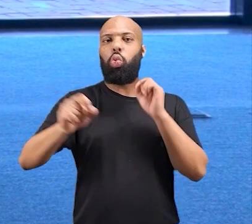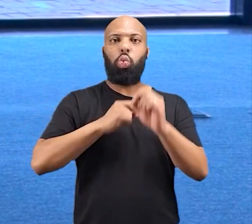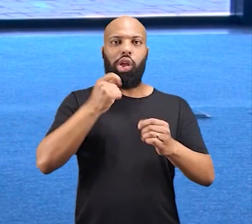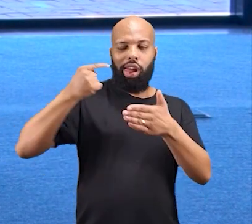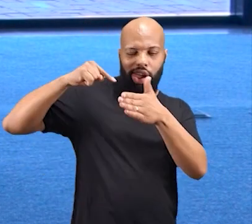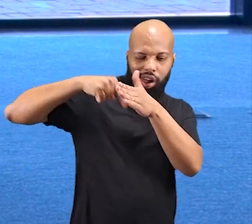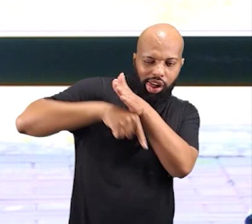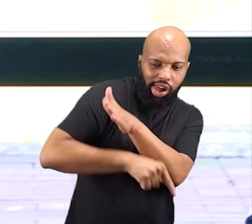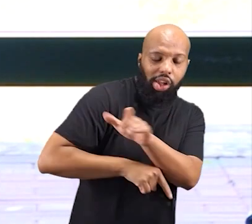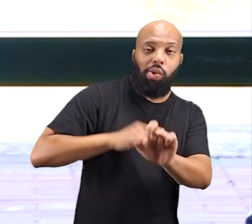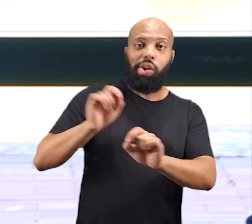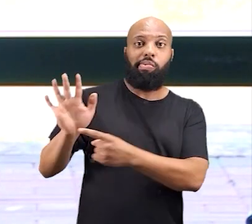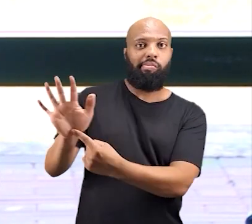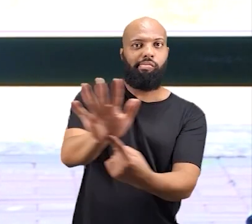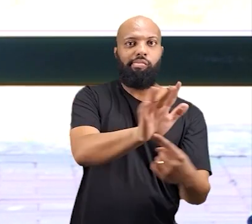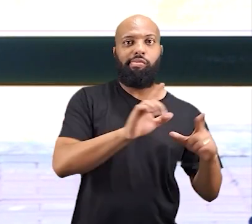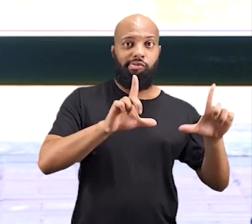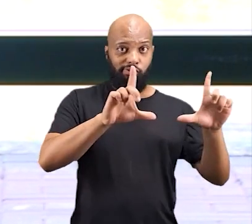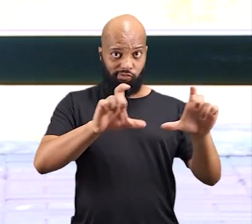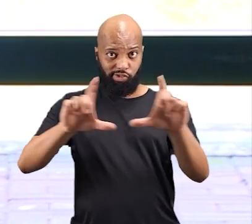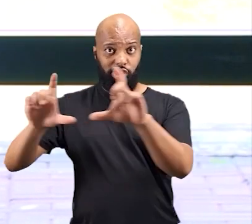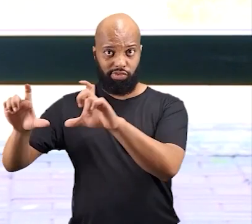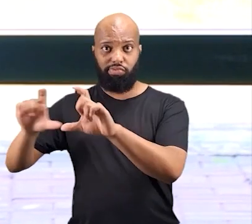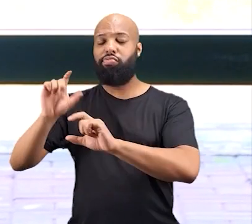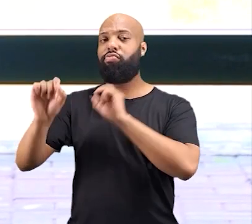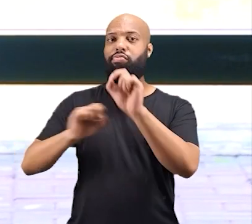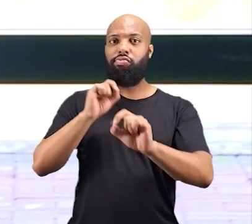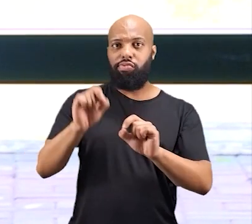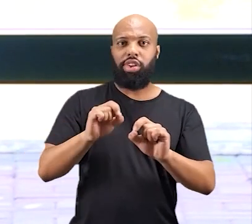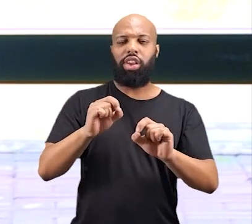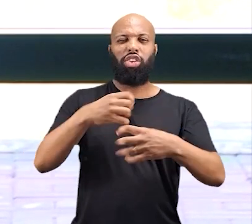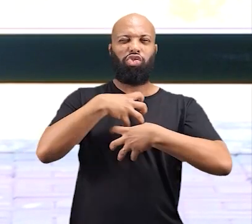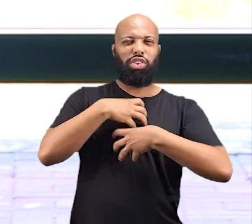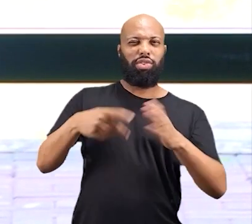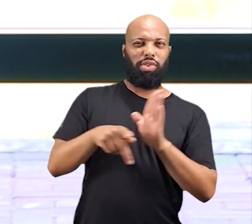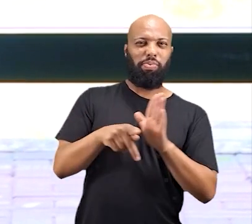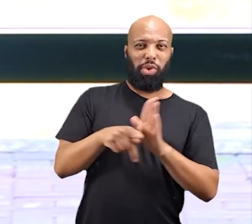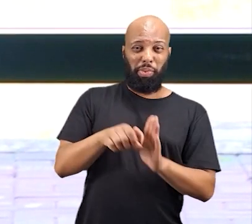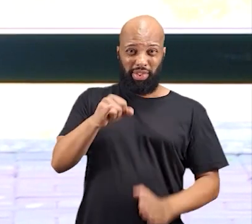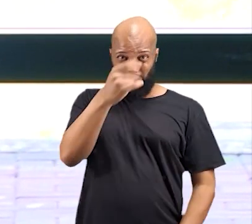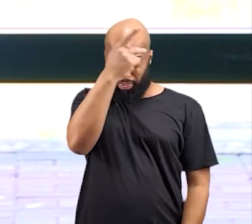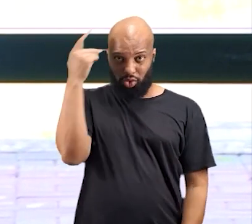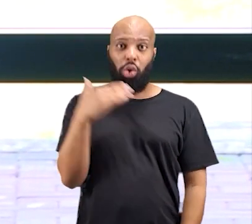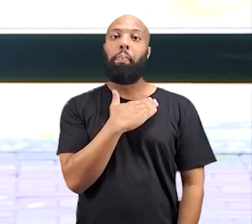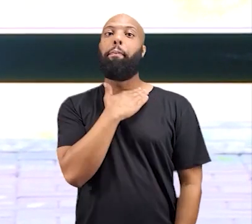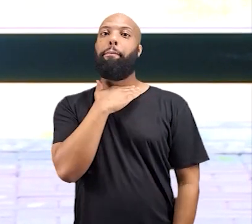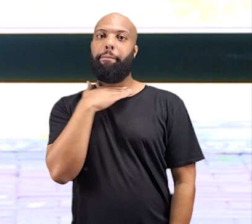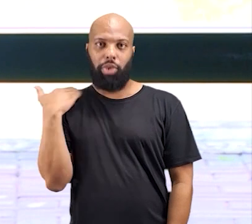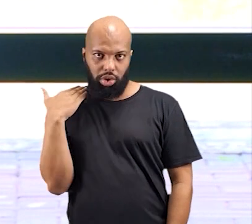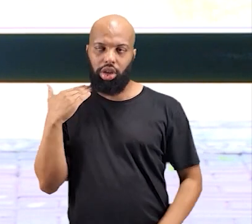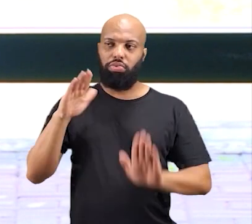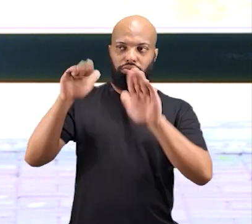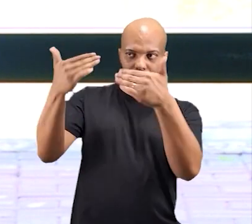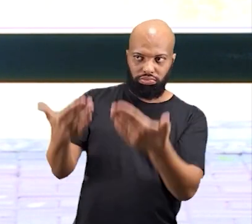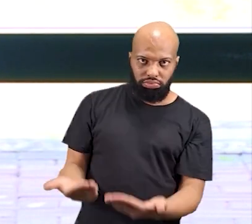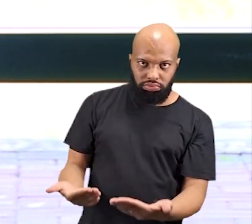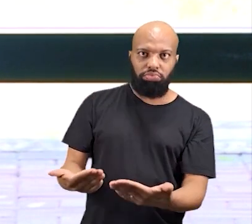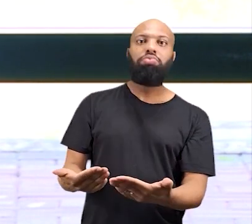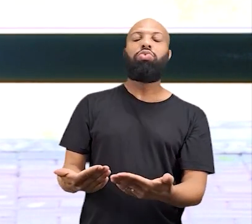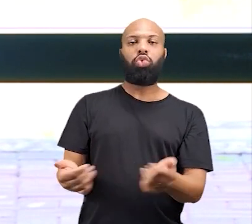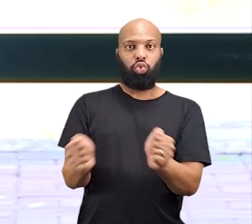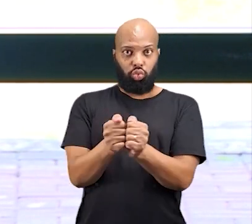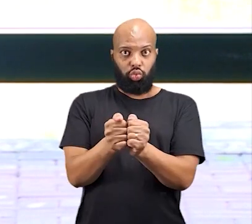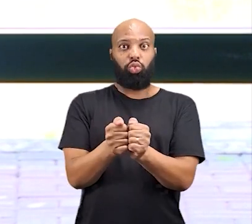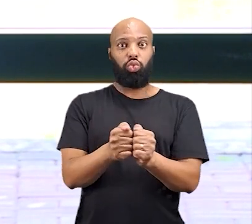imersão de raízes de cultura, a exposição fotográfica Quarupi, que é um ritual fúnebre aos mortos ilustres do Alto